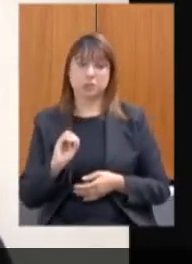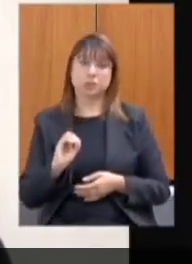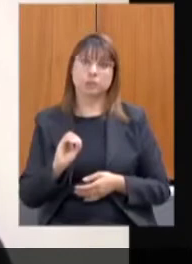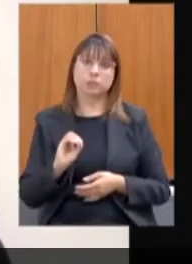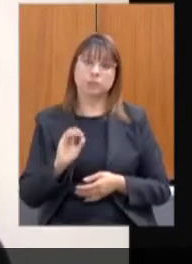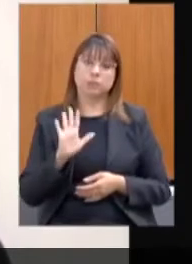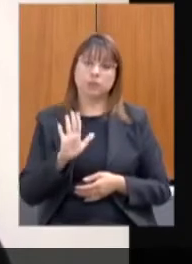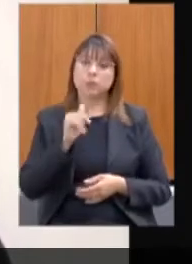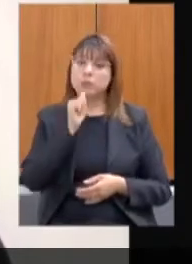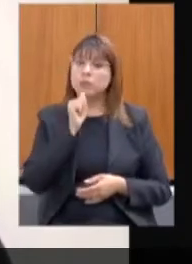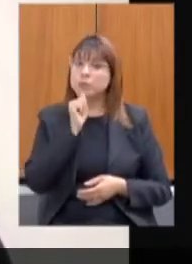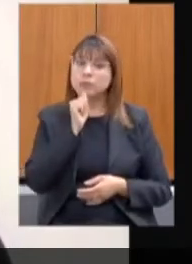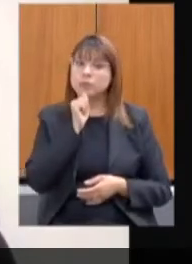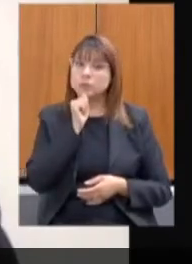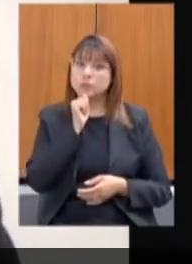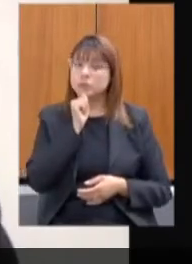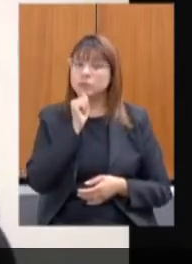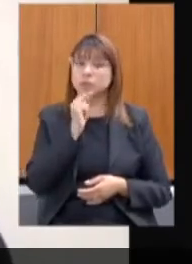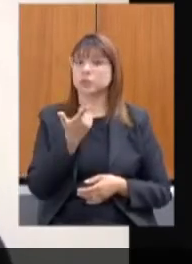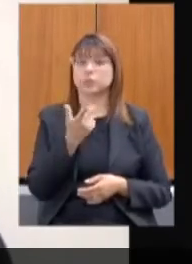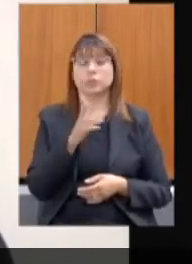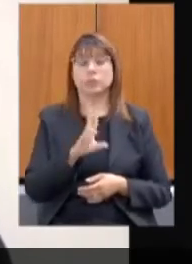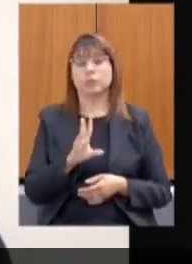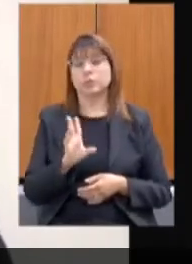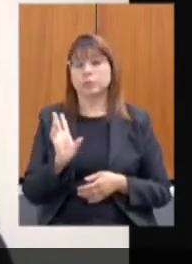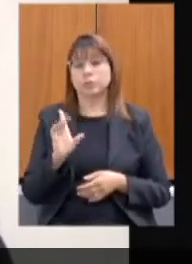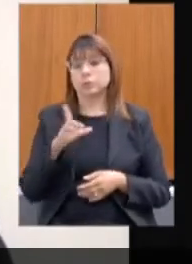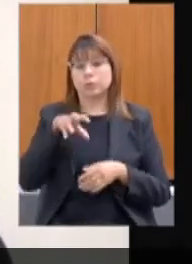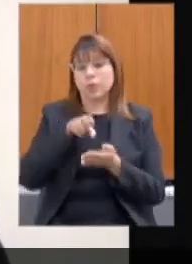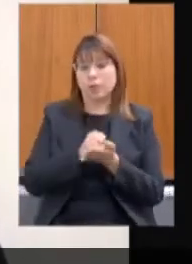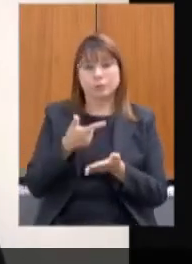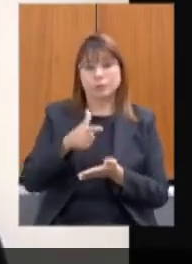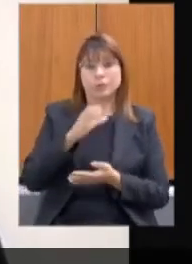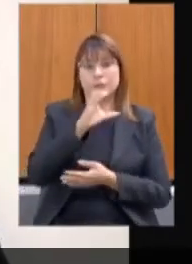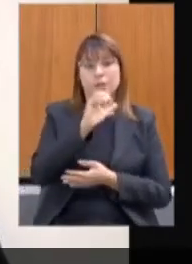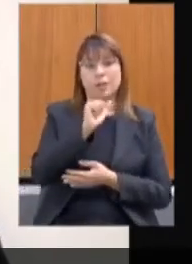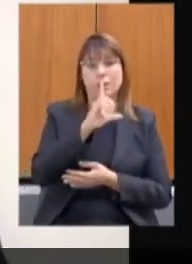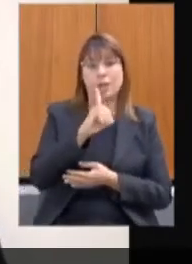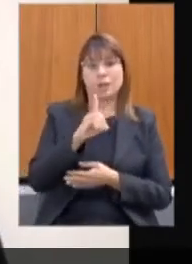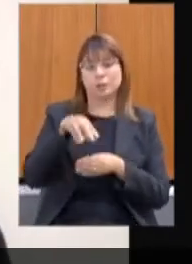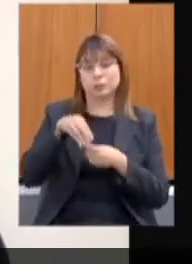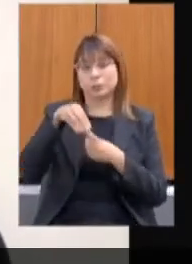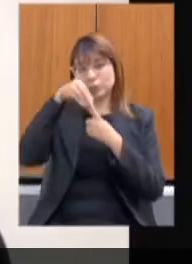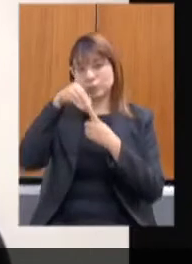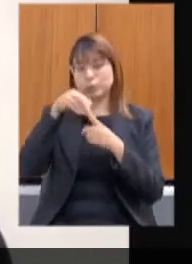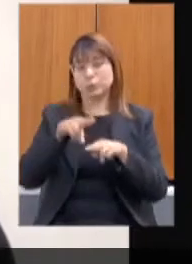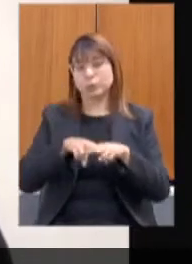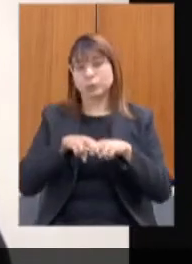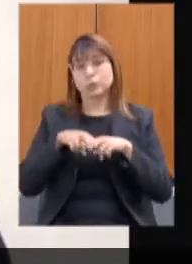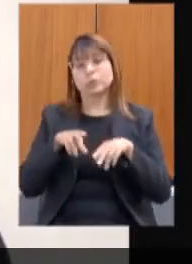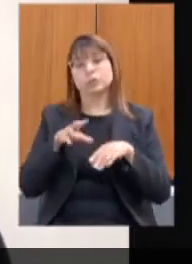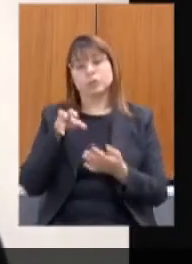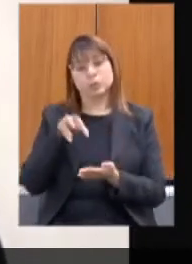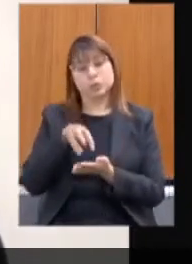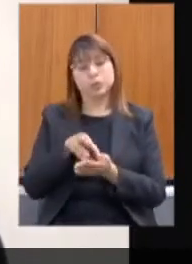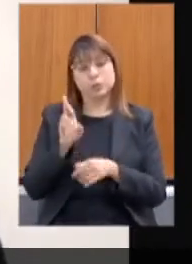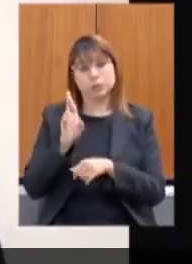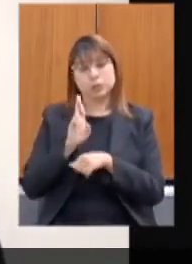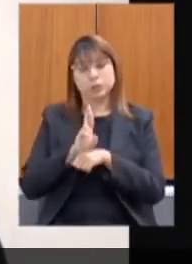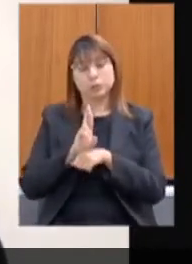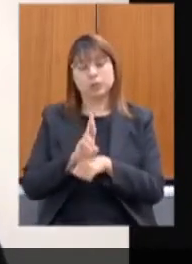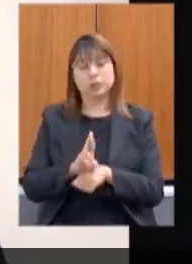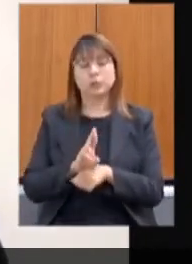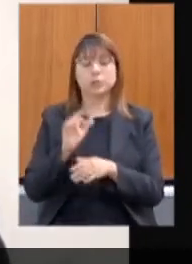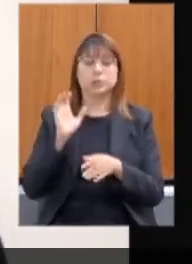foram ainda incluídas no Cade Único. Então, por isso que é importante fortalecer também o Centro de Referência da Assistência